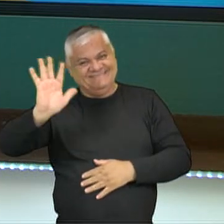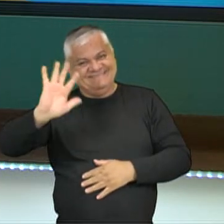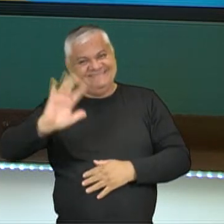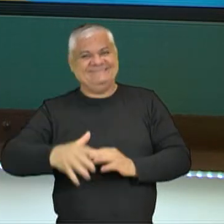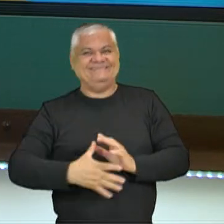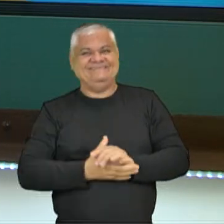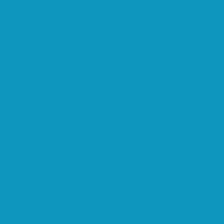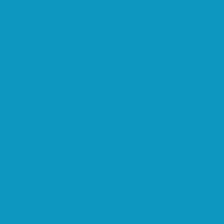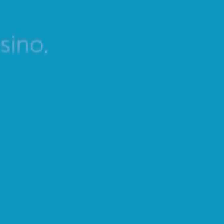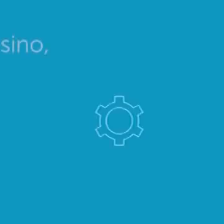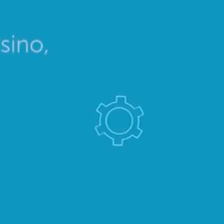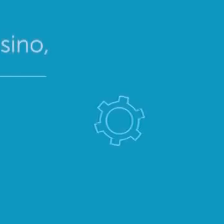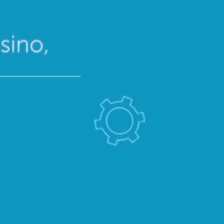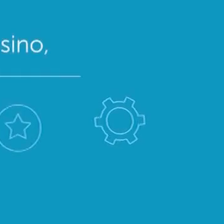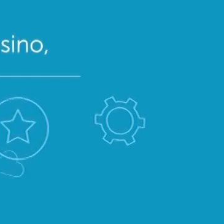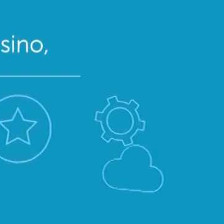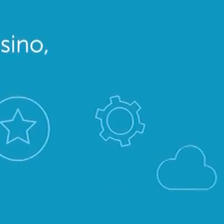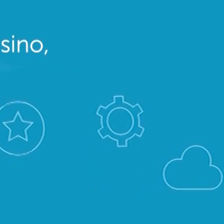breve!